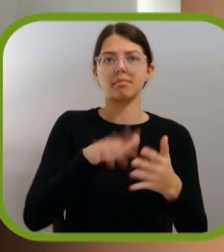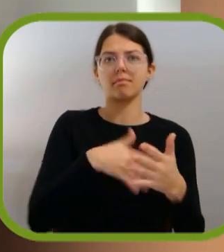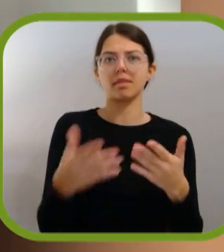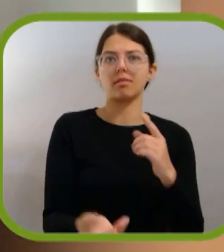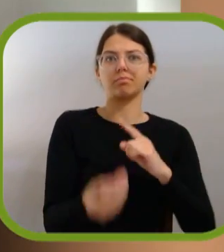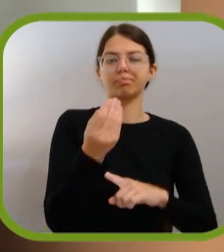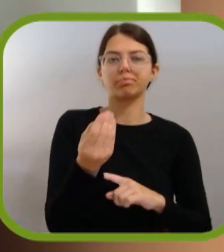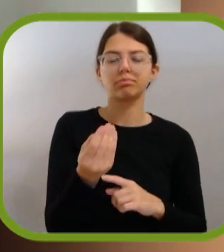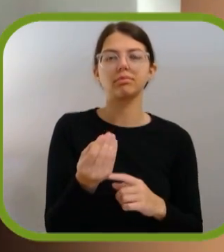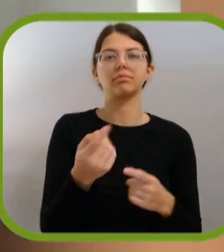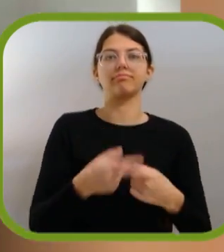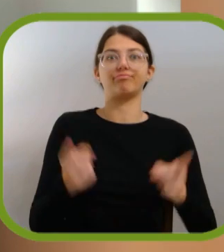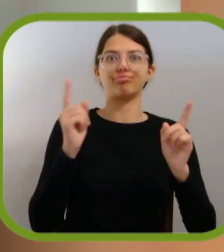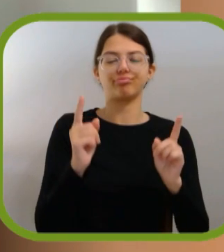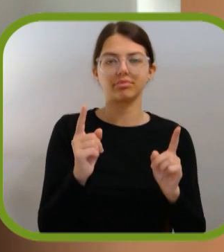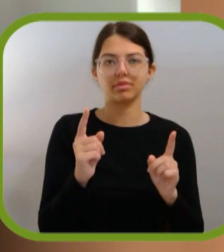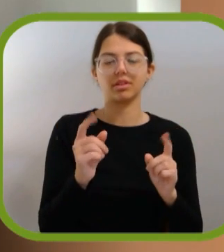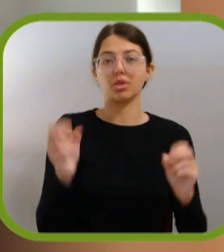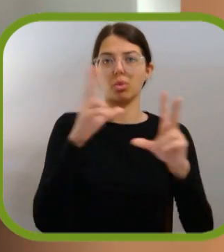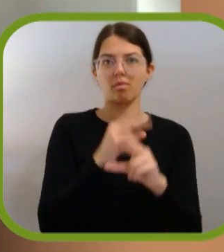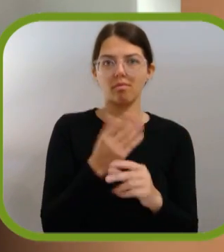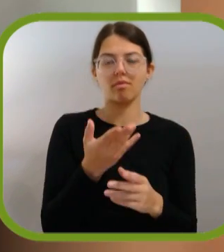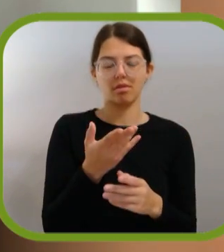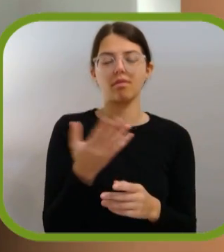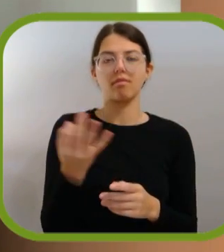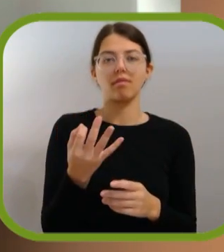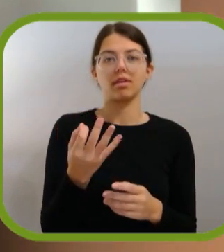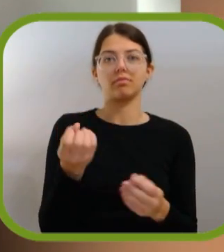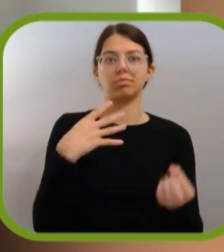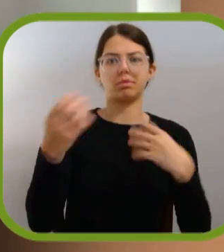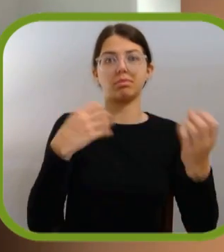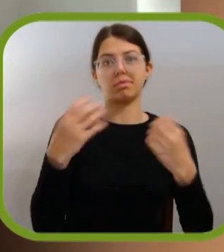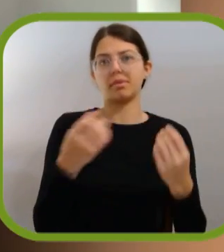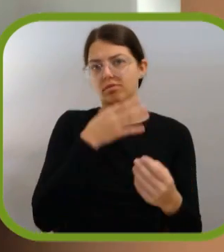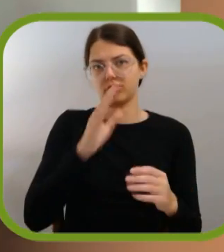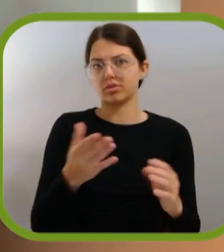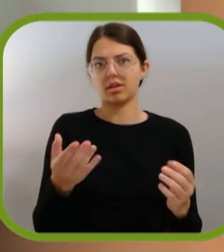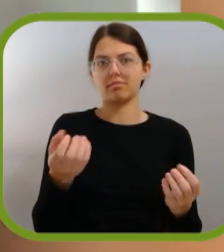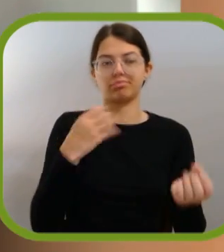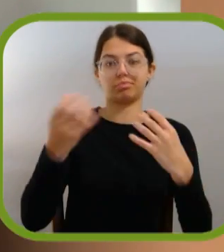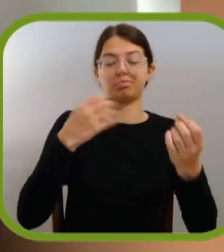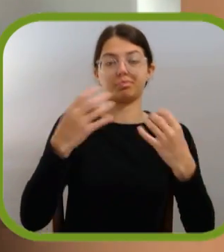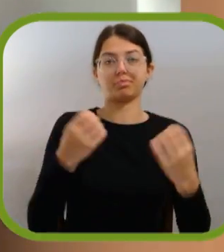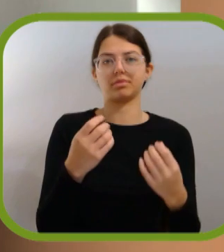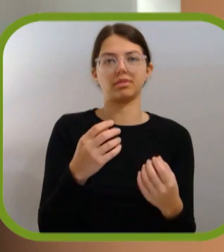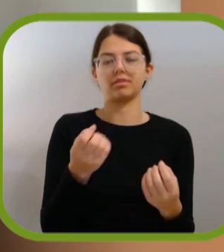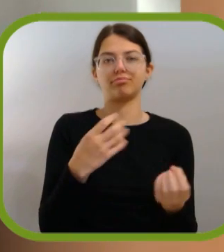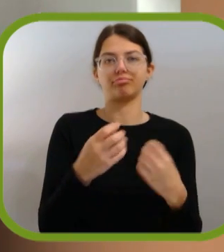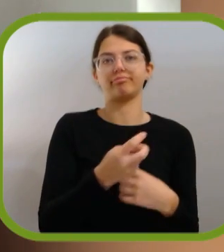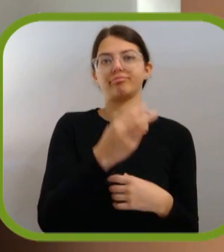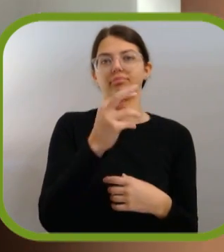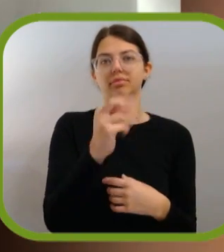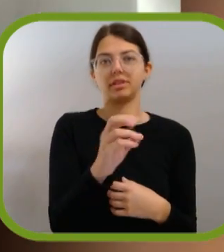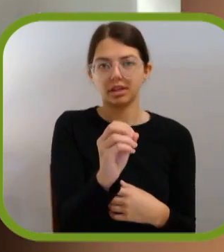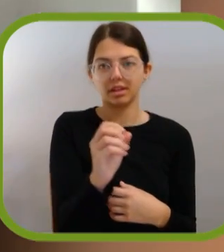criativo, tem que ser um plano inovador, tem que ser um plano diferenciador. Como eu disse, o que não falta são conteúdos a serem consumidos, e muito facilmente uma pessoa